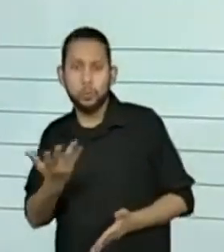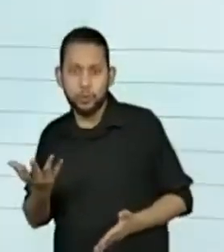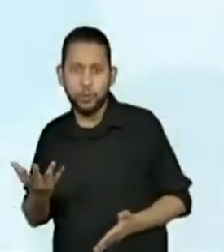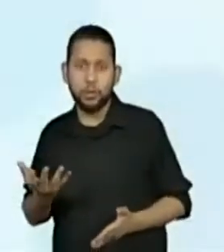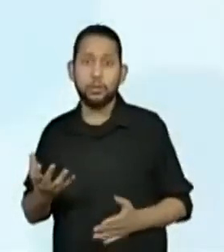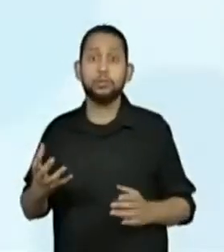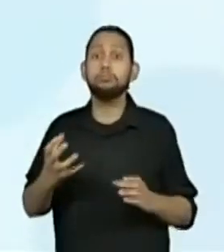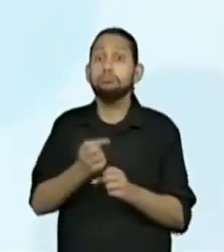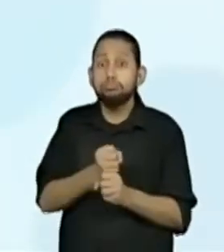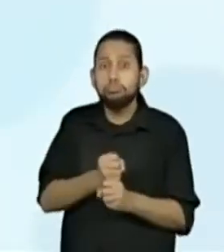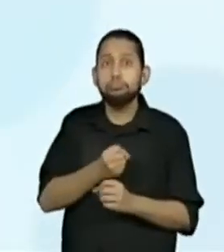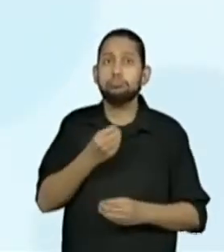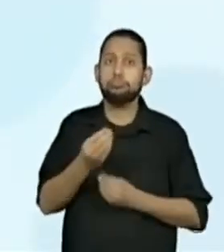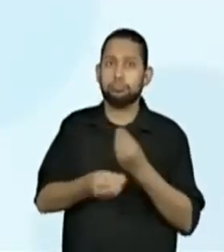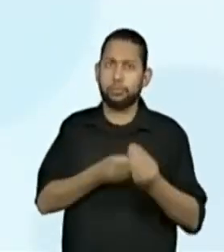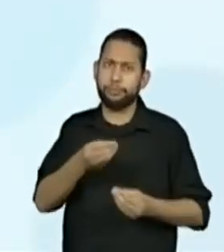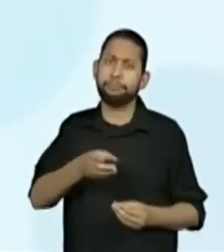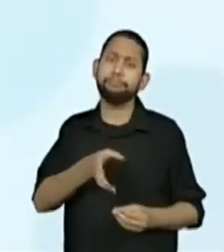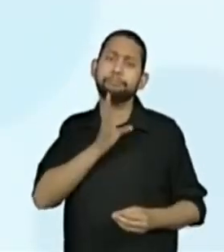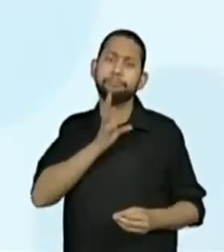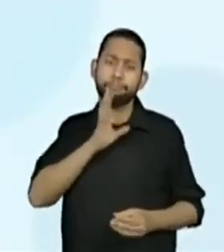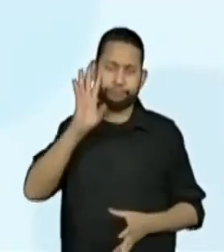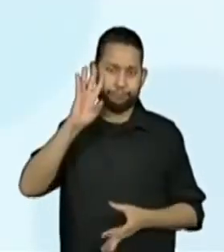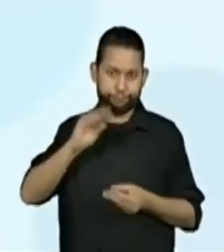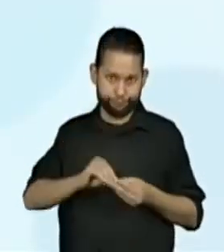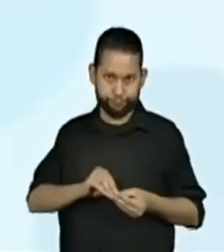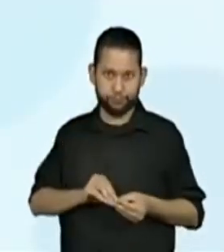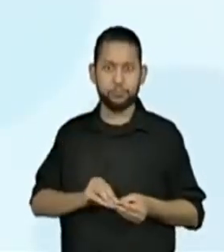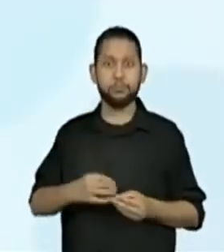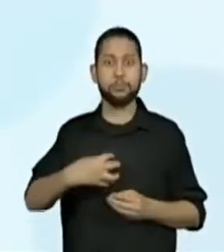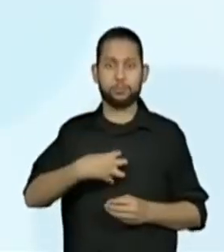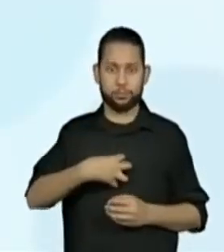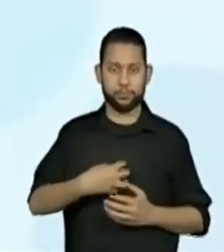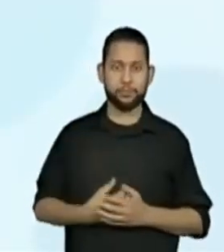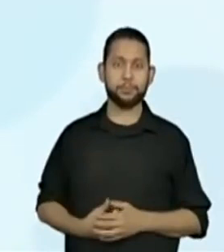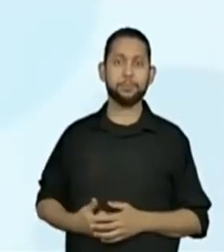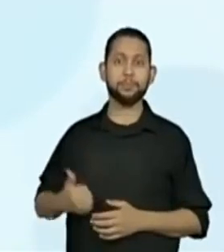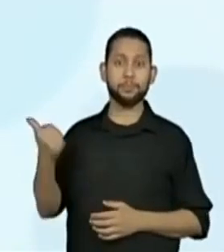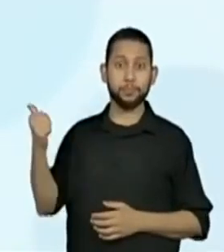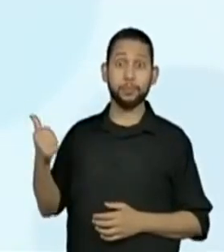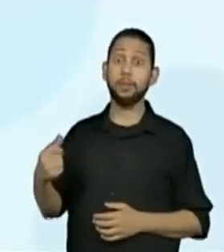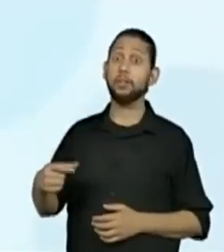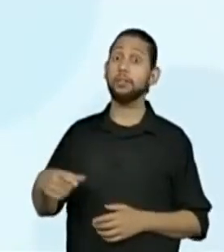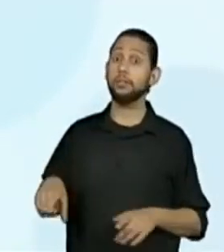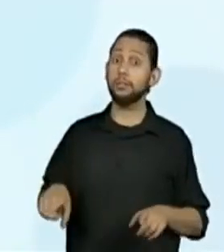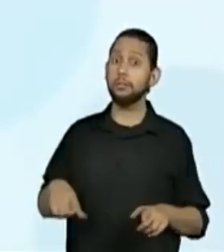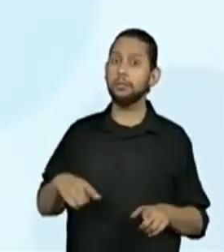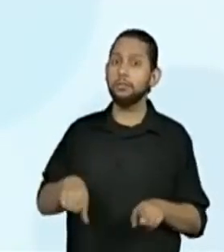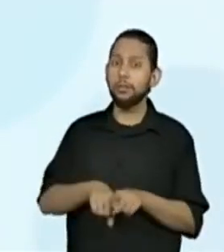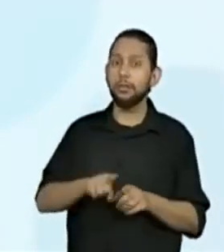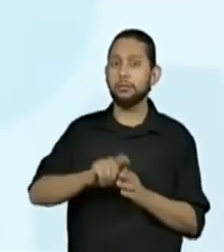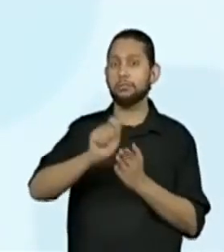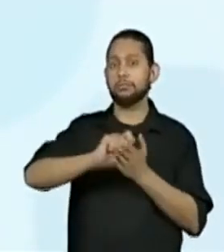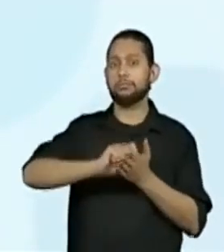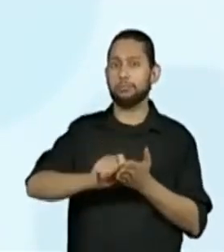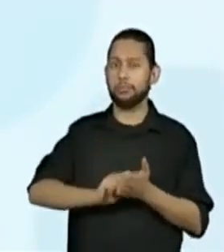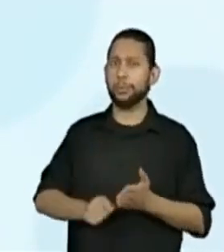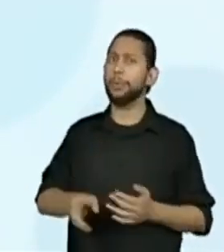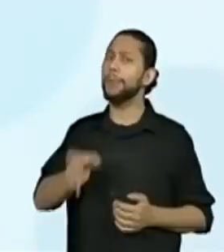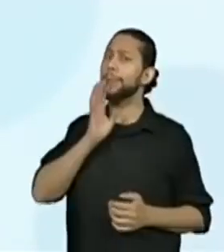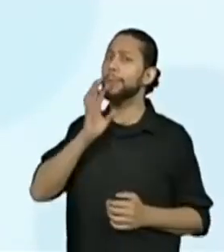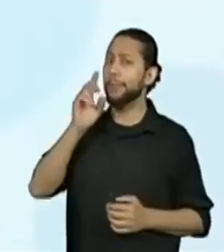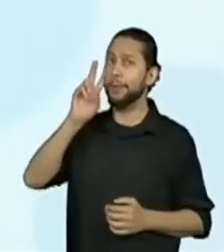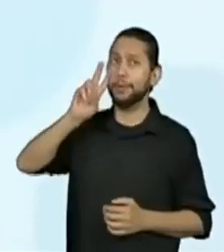Como vocês podem já concluir, observem, então, como eu